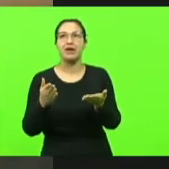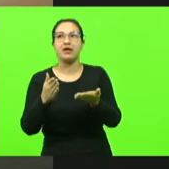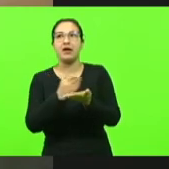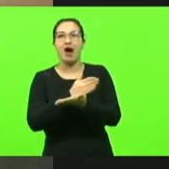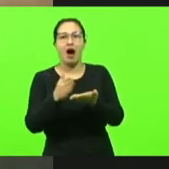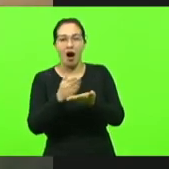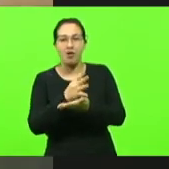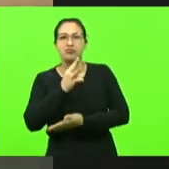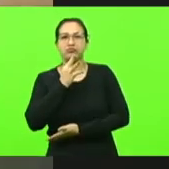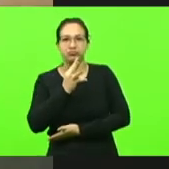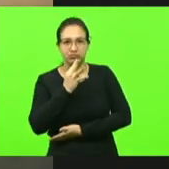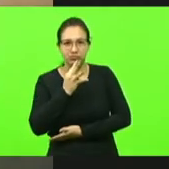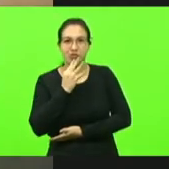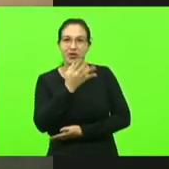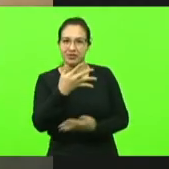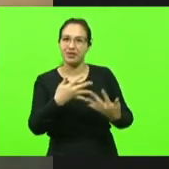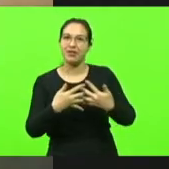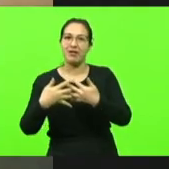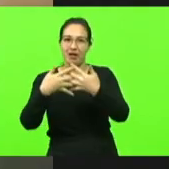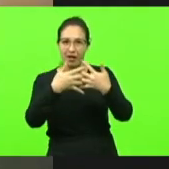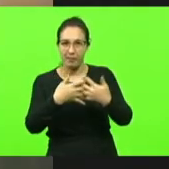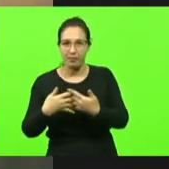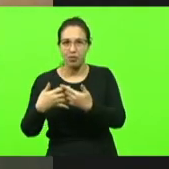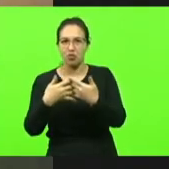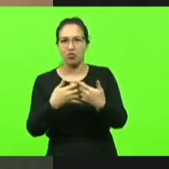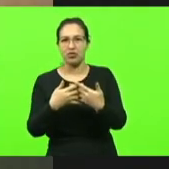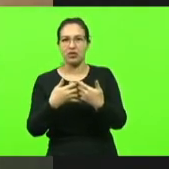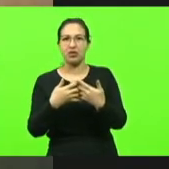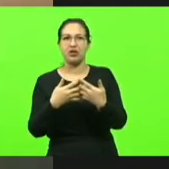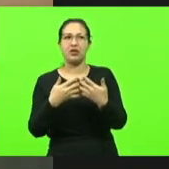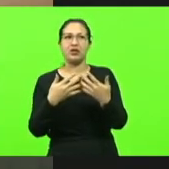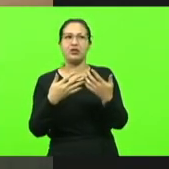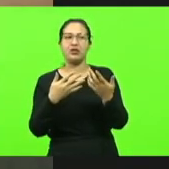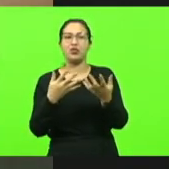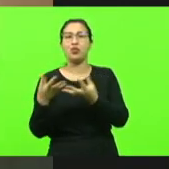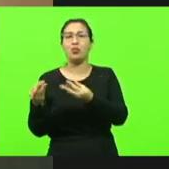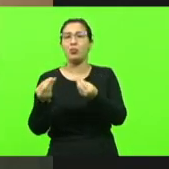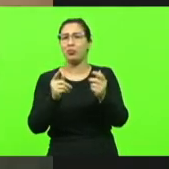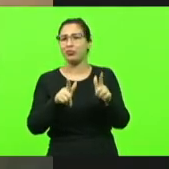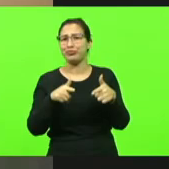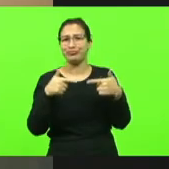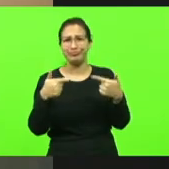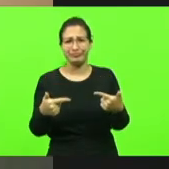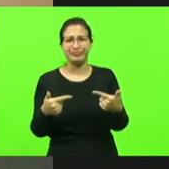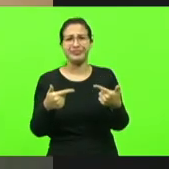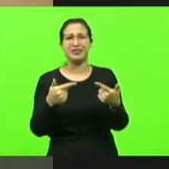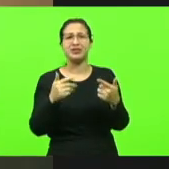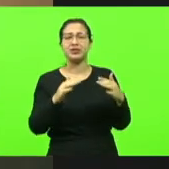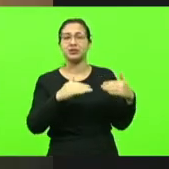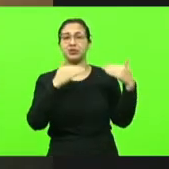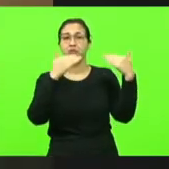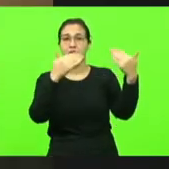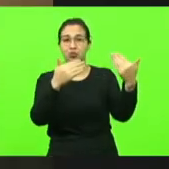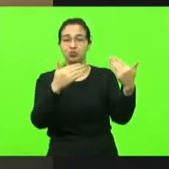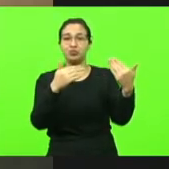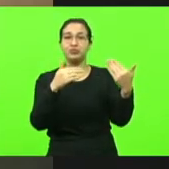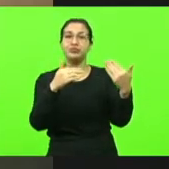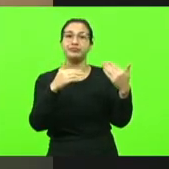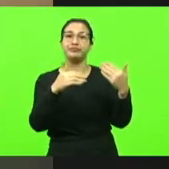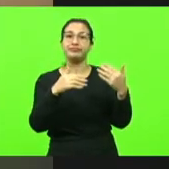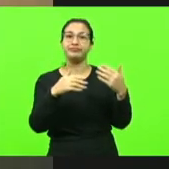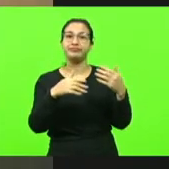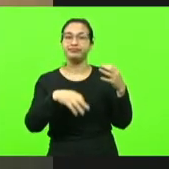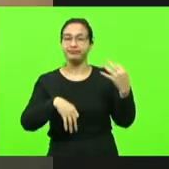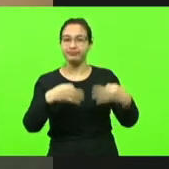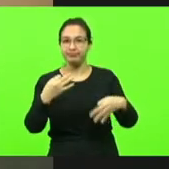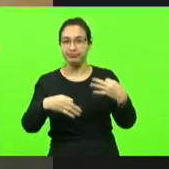parcela dos termineiros descontentes com muitas ações né da suprema corte e até mesmo do nosso